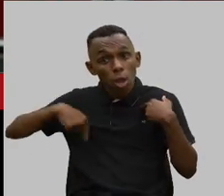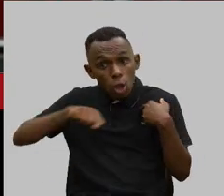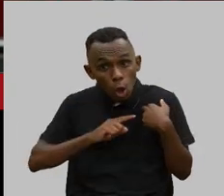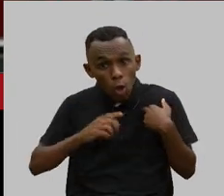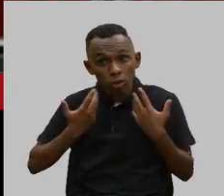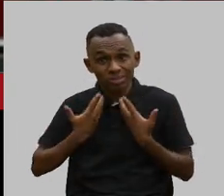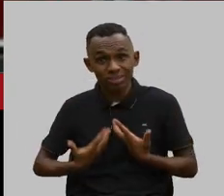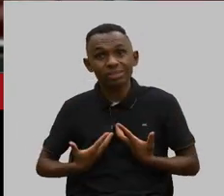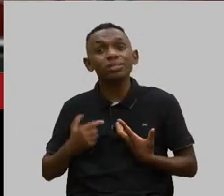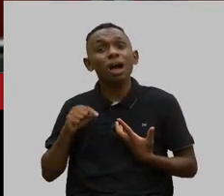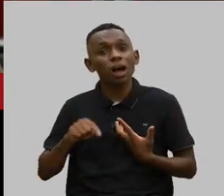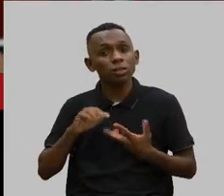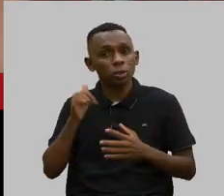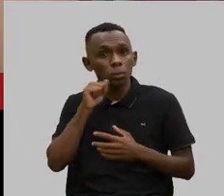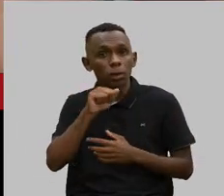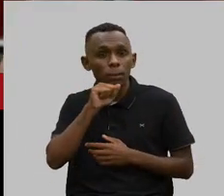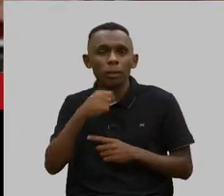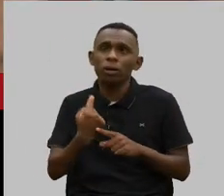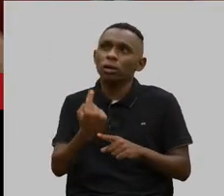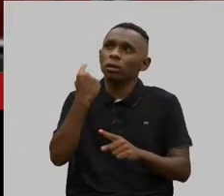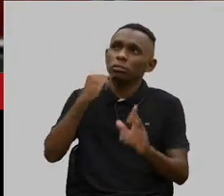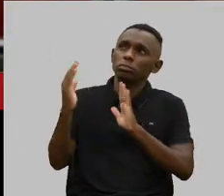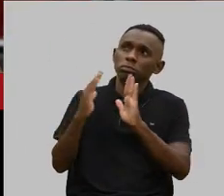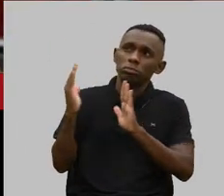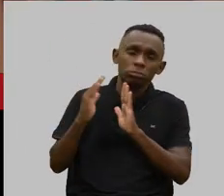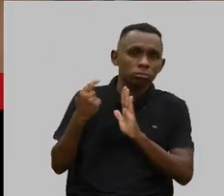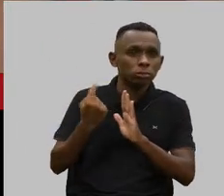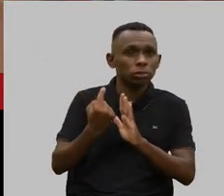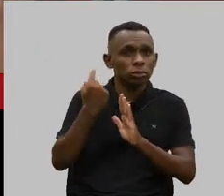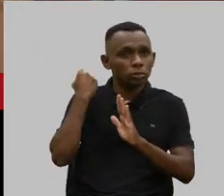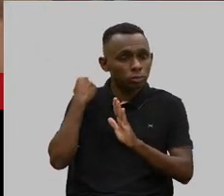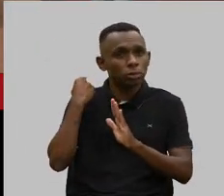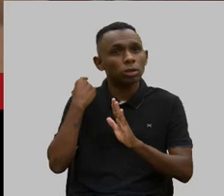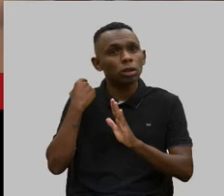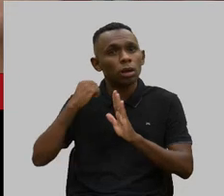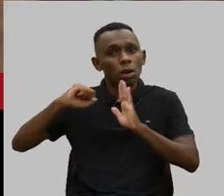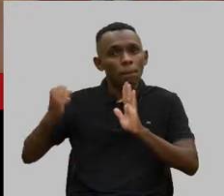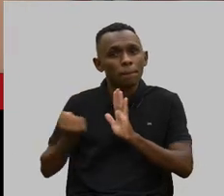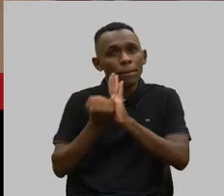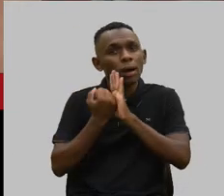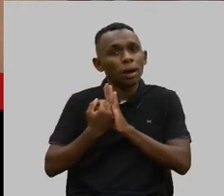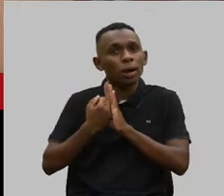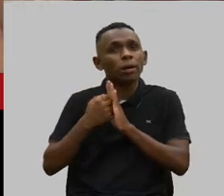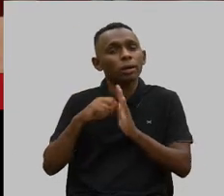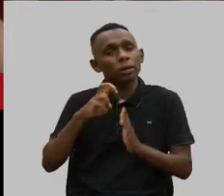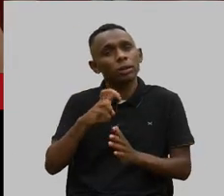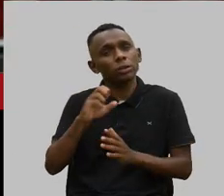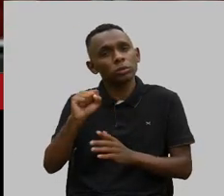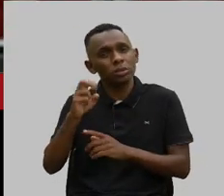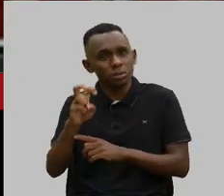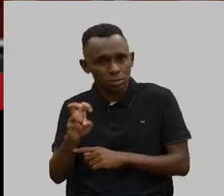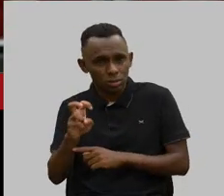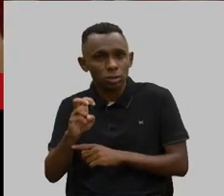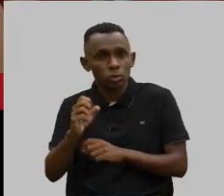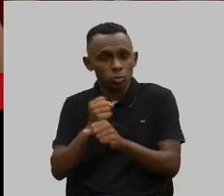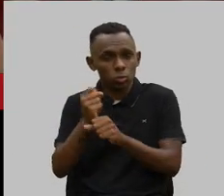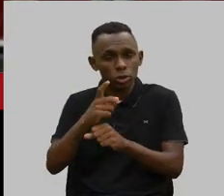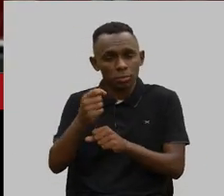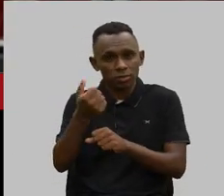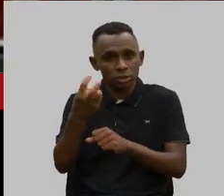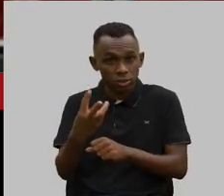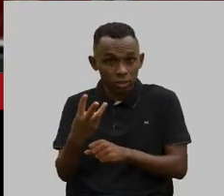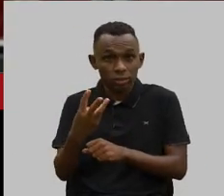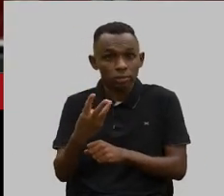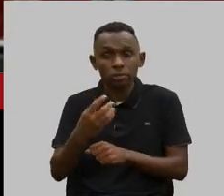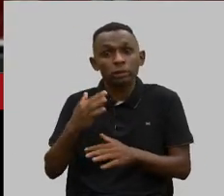cansadas. Eu sou da época lá do Rota Chativo, depois teve o 585 lá em 2023. a gente